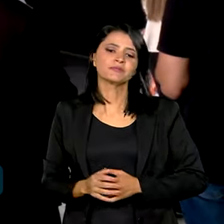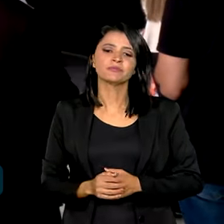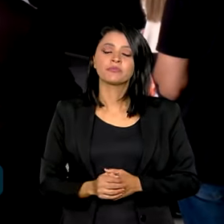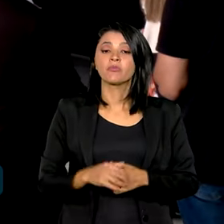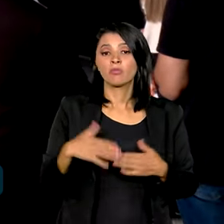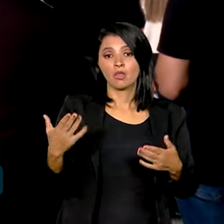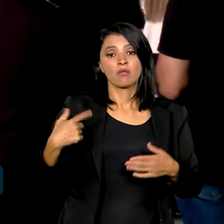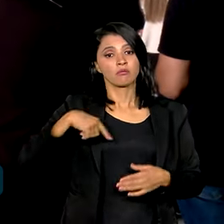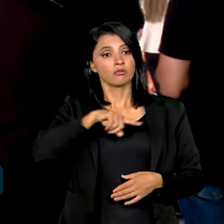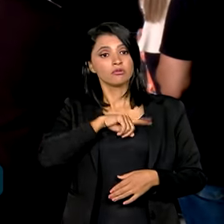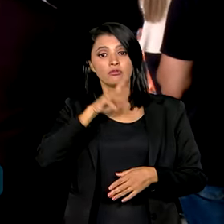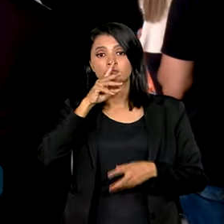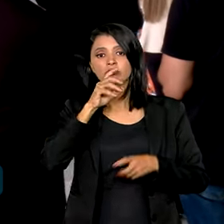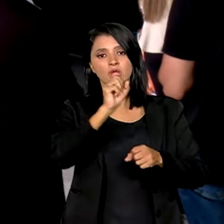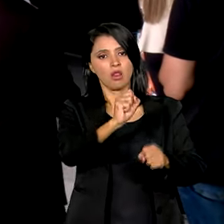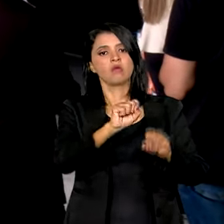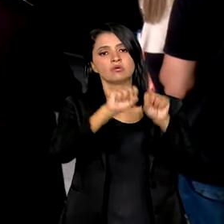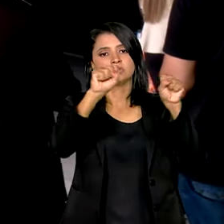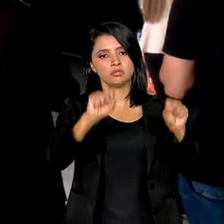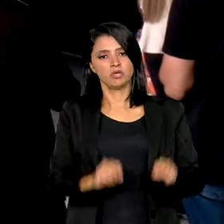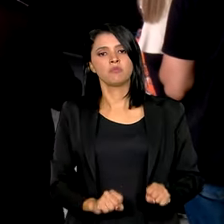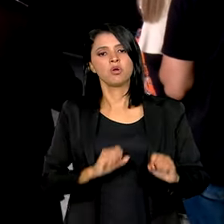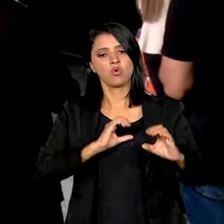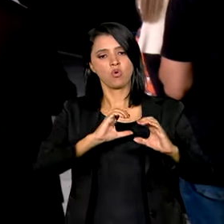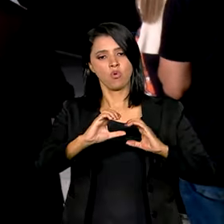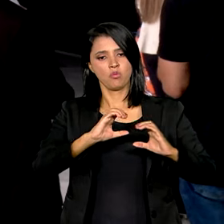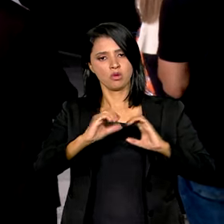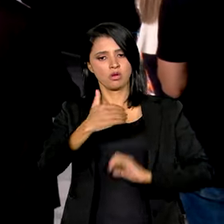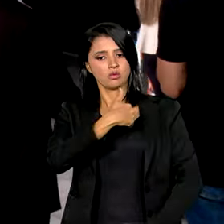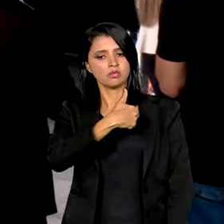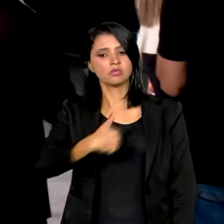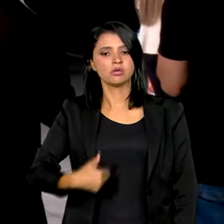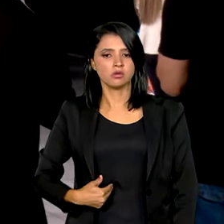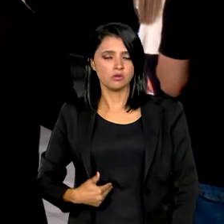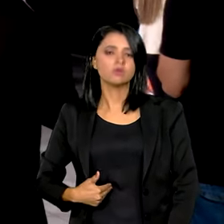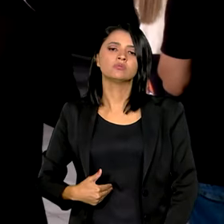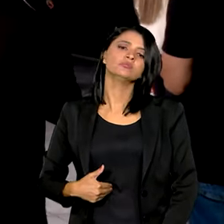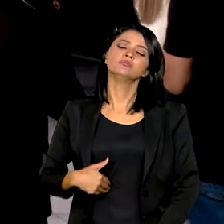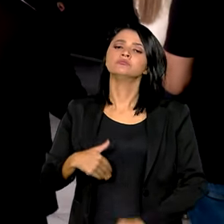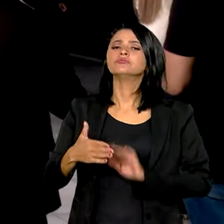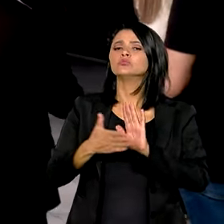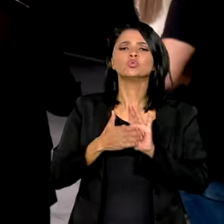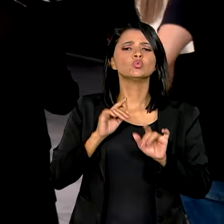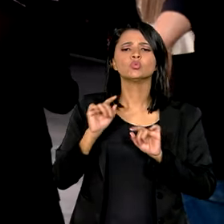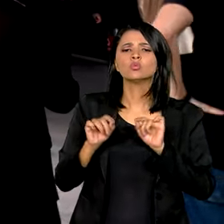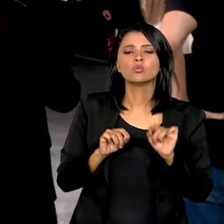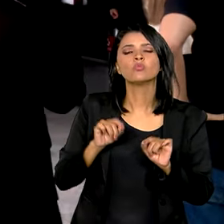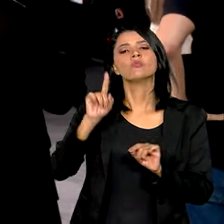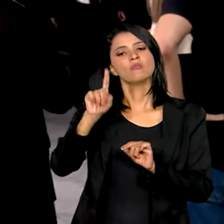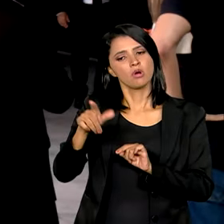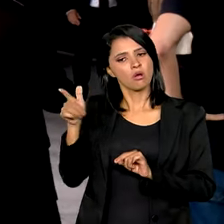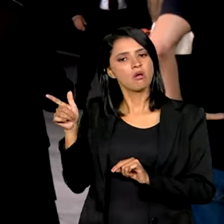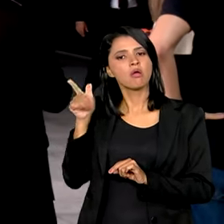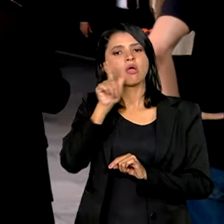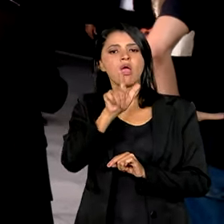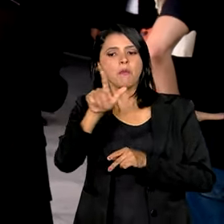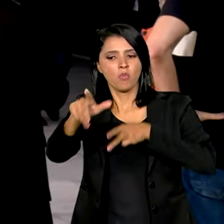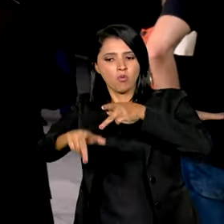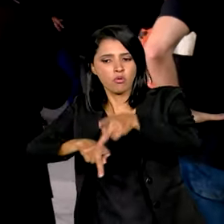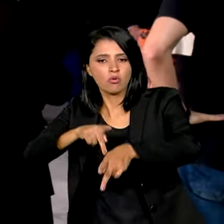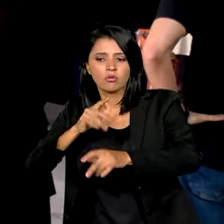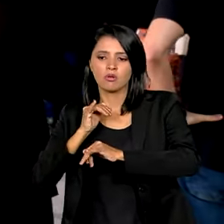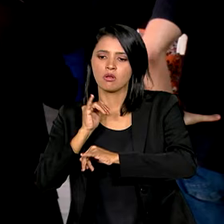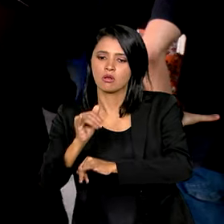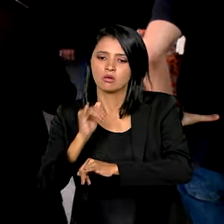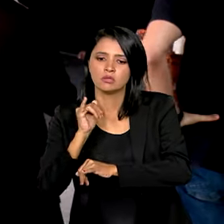isso, a gente fortalece o sistema de comunicação pública. E aí, a gente pretende, com isso, alcançar a população,